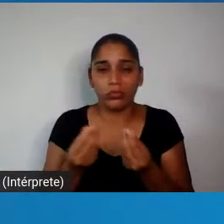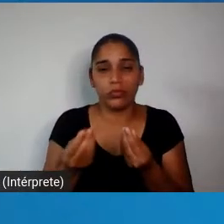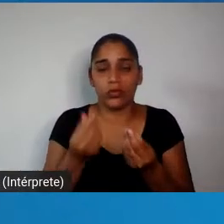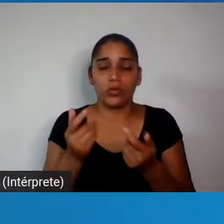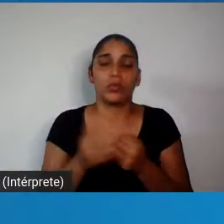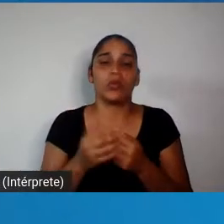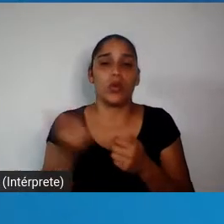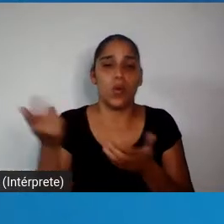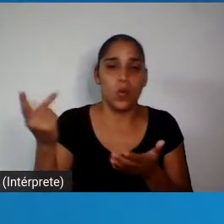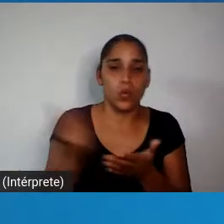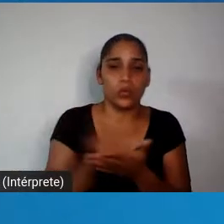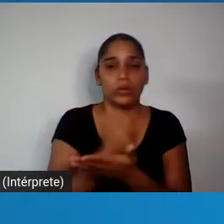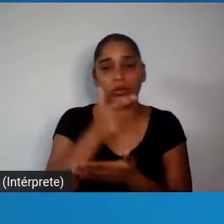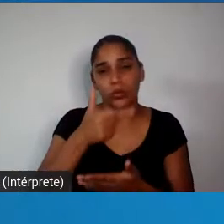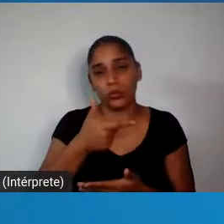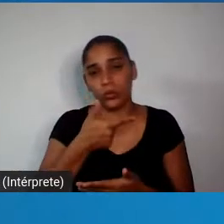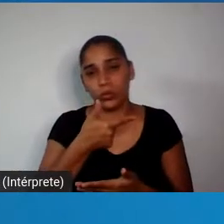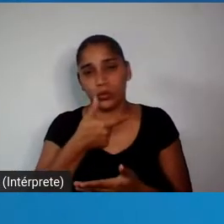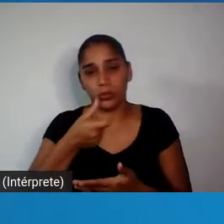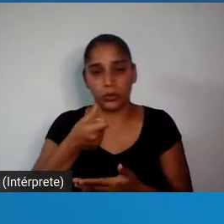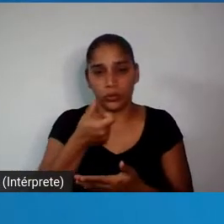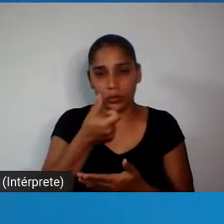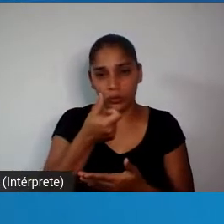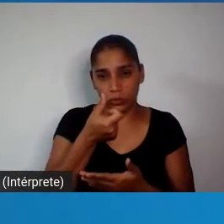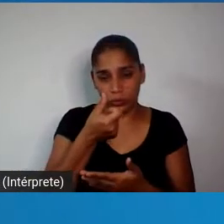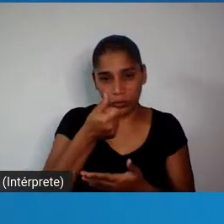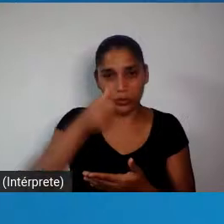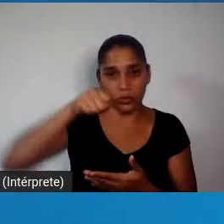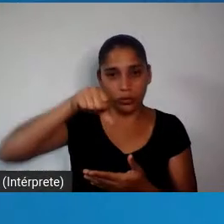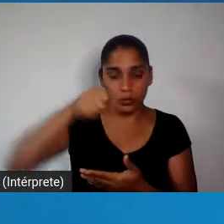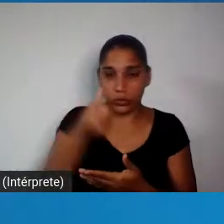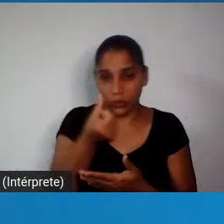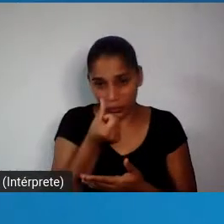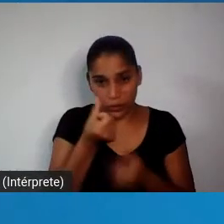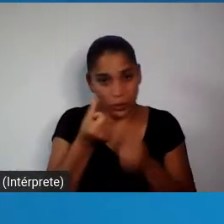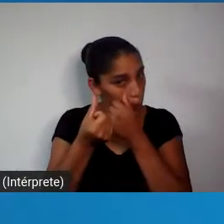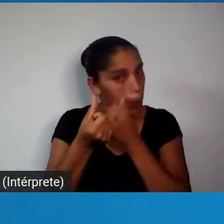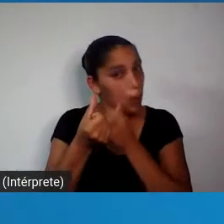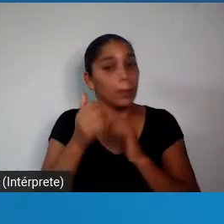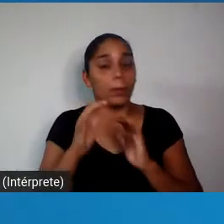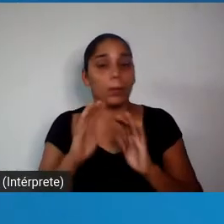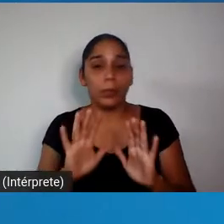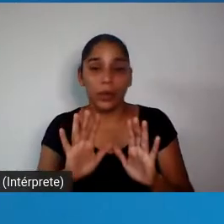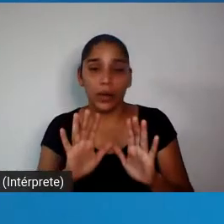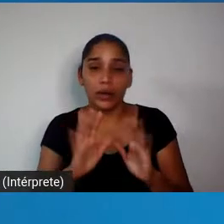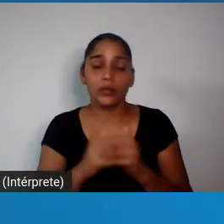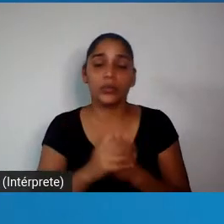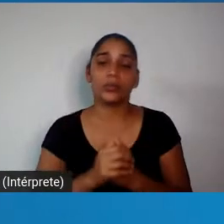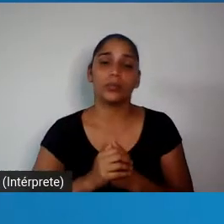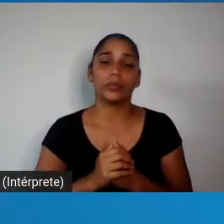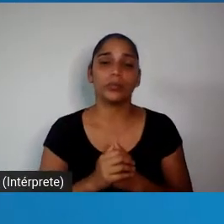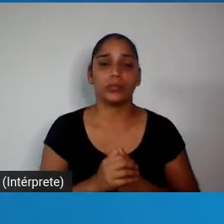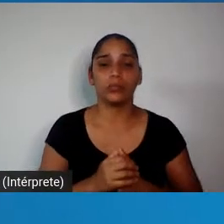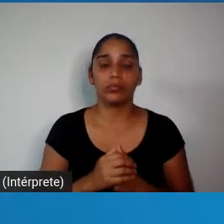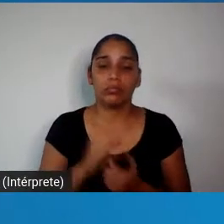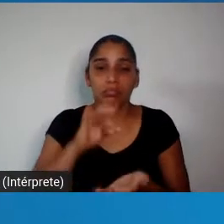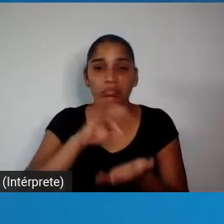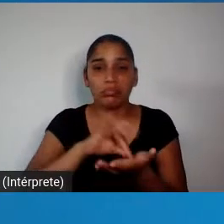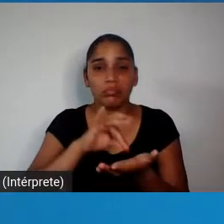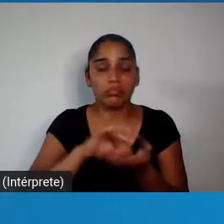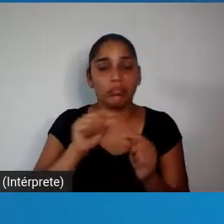com suas dificuldades, mas um SUS organizado em base nacional. Na verdade,